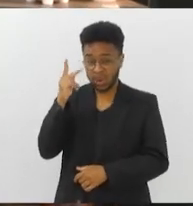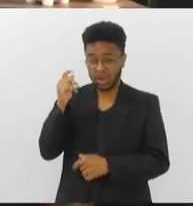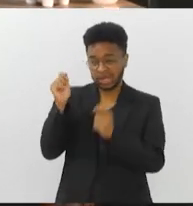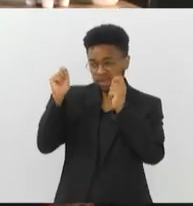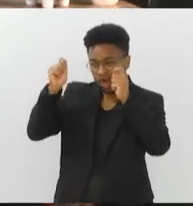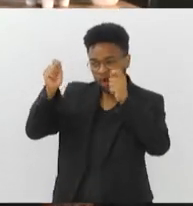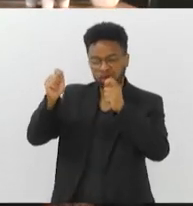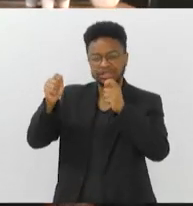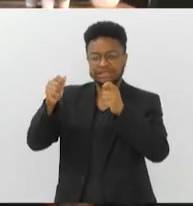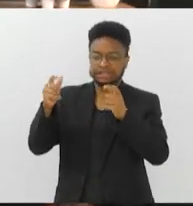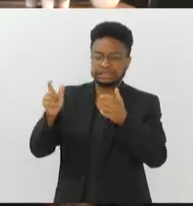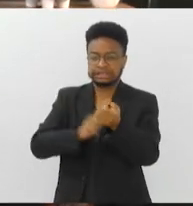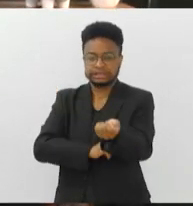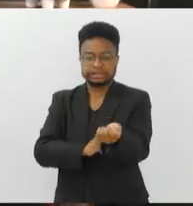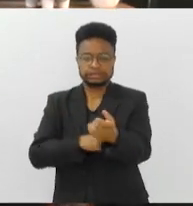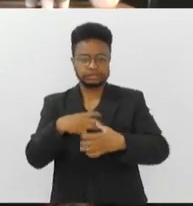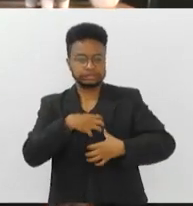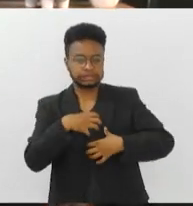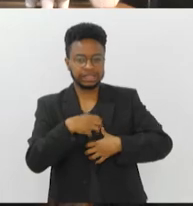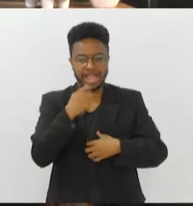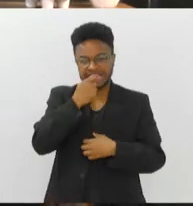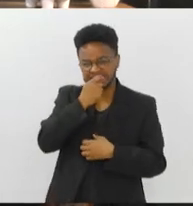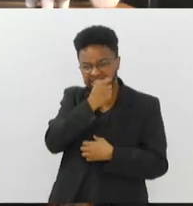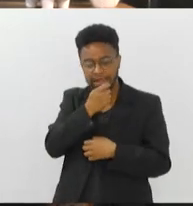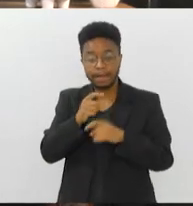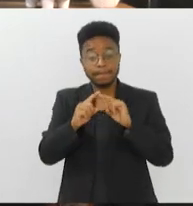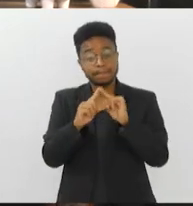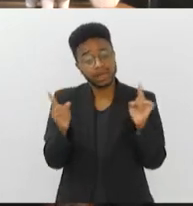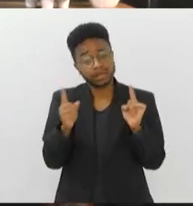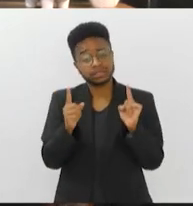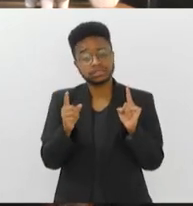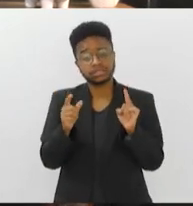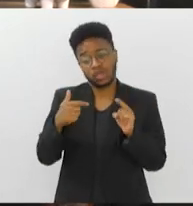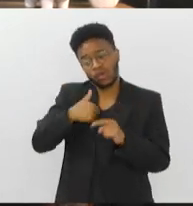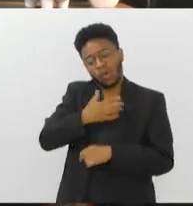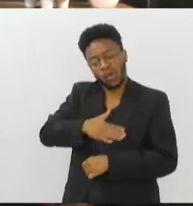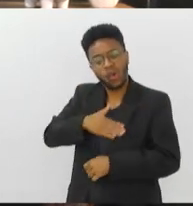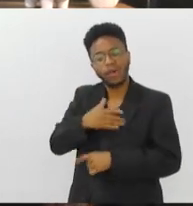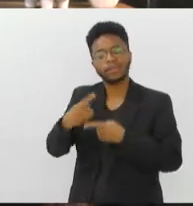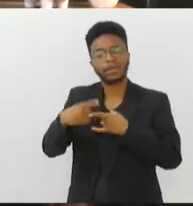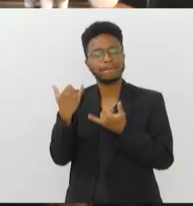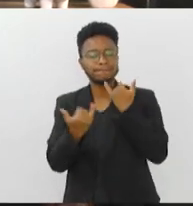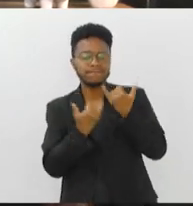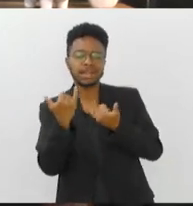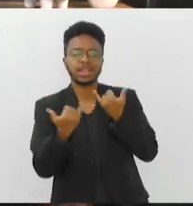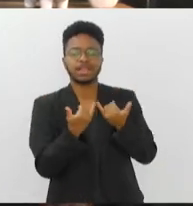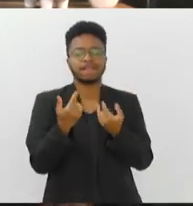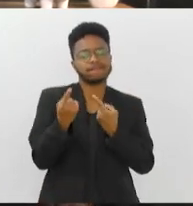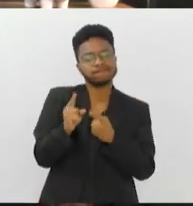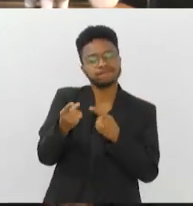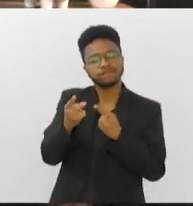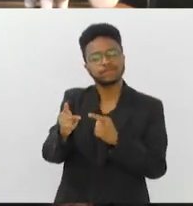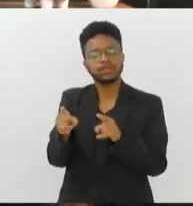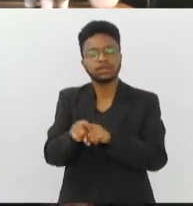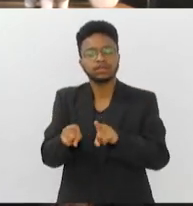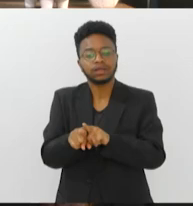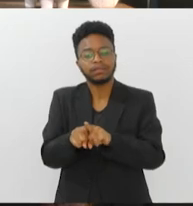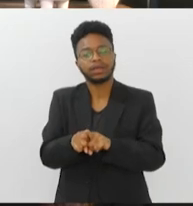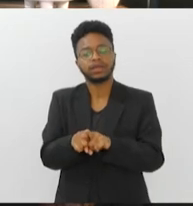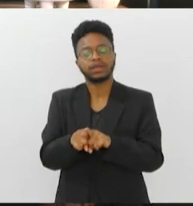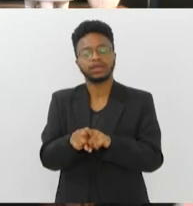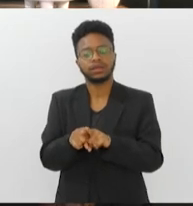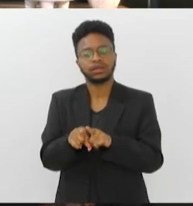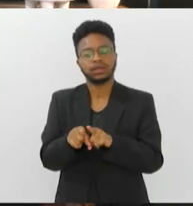é um momento de tensão, fica ali roendo a unha. É o que o narrador mais gosta, né, que aí você brinca com essa tensão, você vai